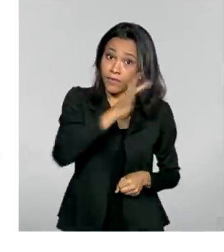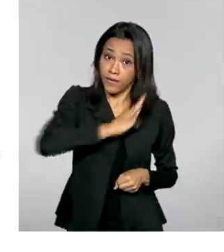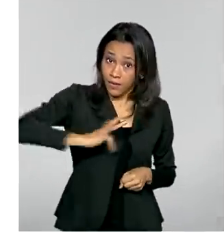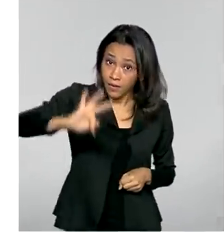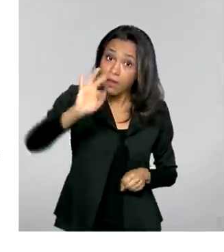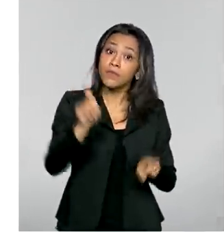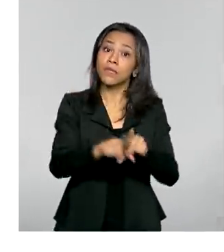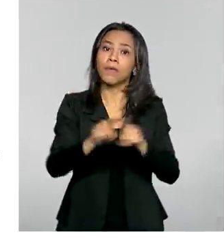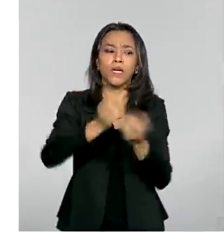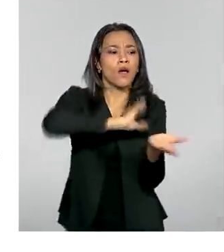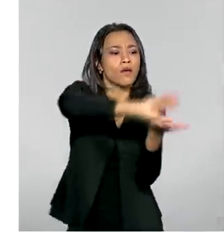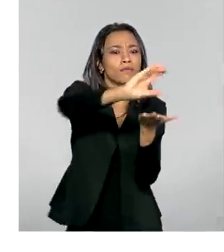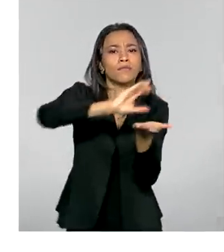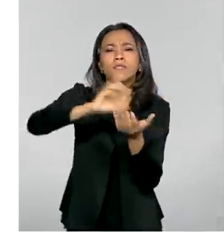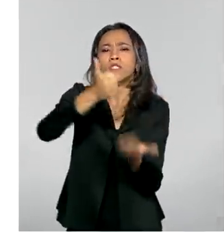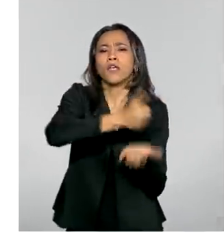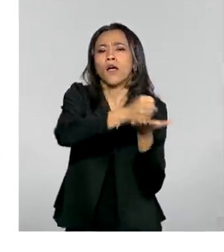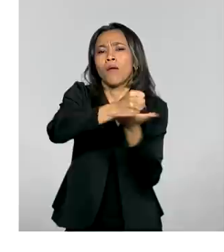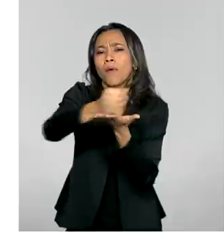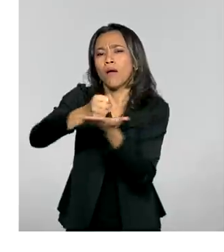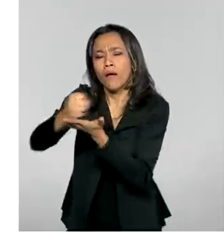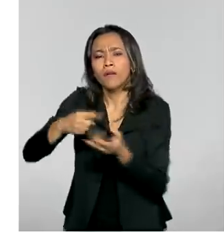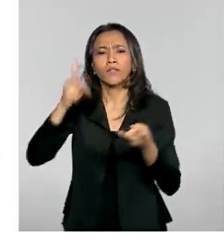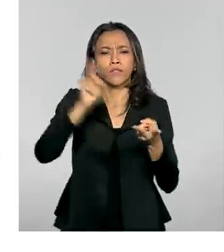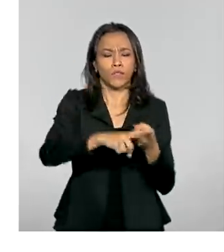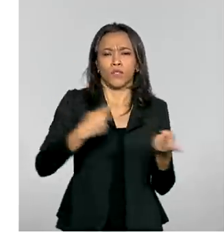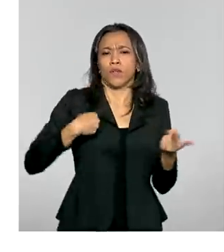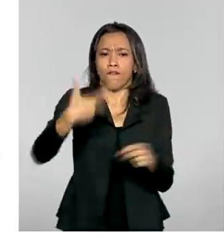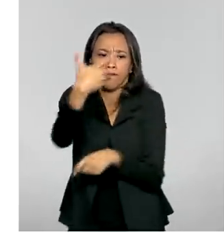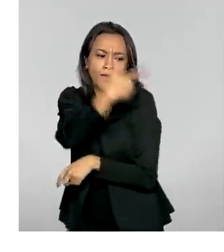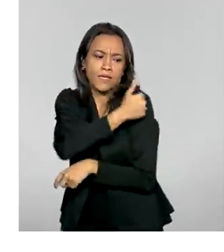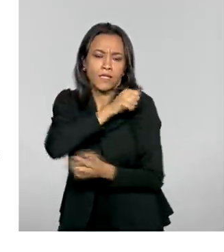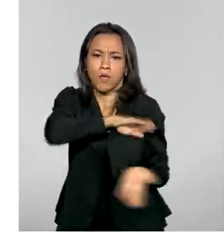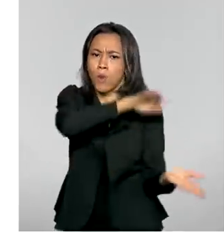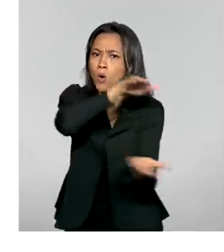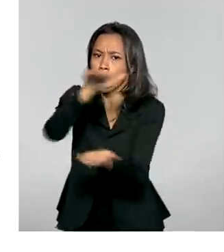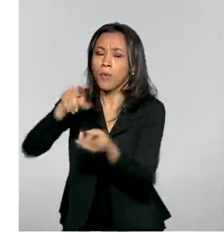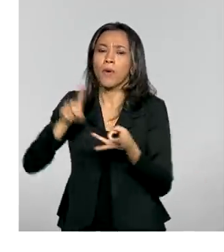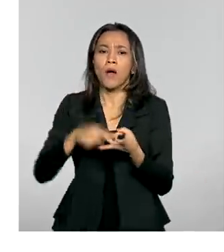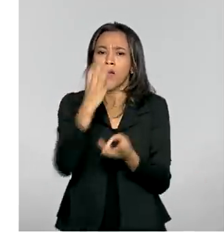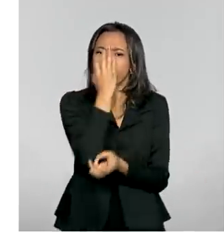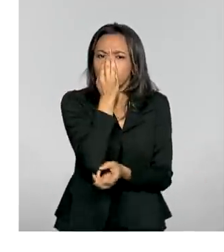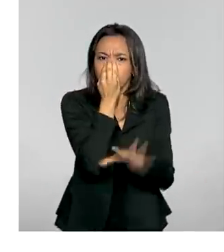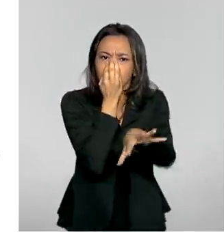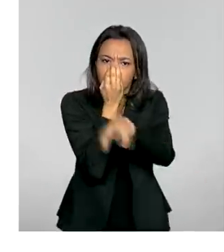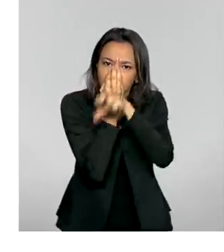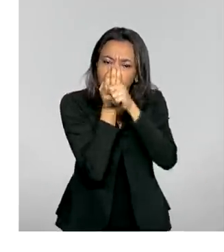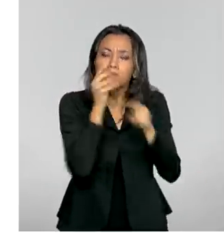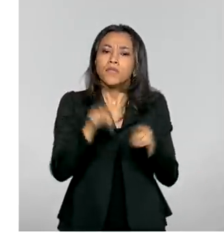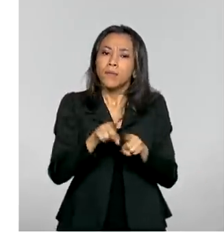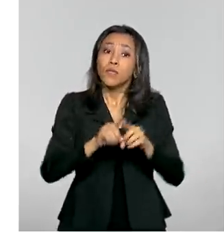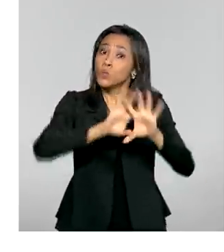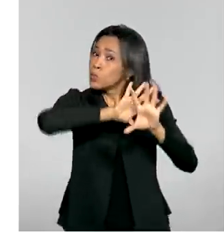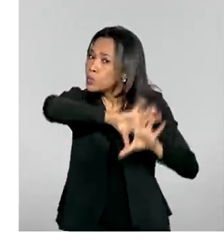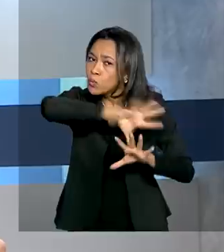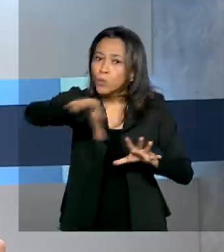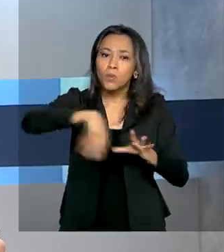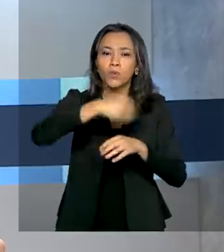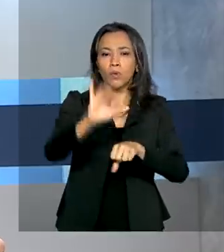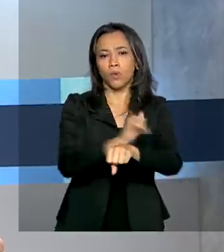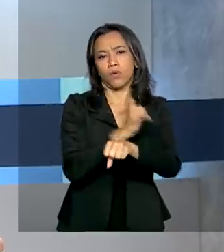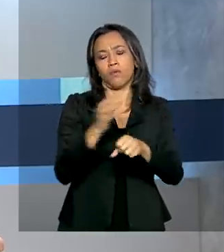de distribuições de medicamentos, vacinas, ventiladores e equipamentos de proteção individual realizadas pelo governo.